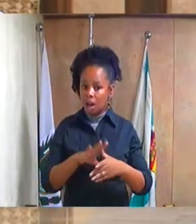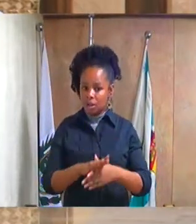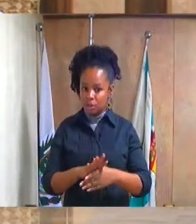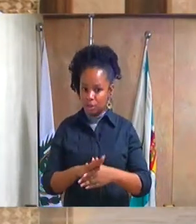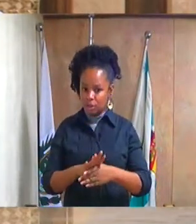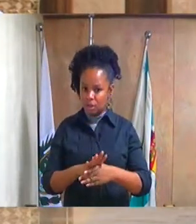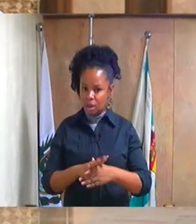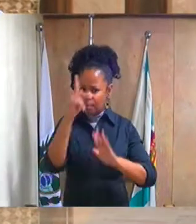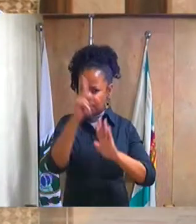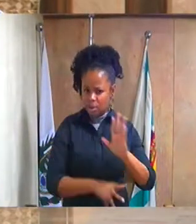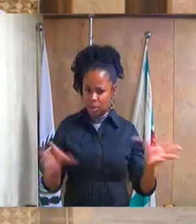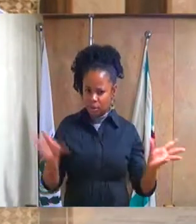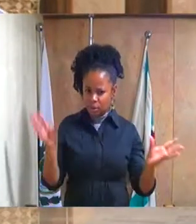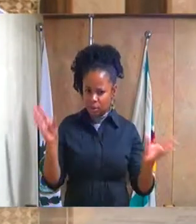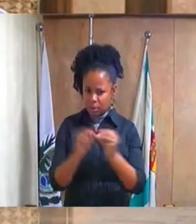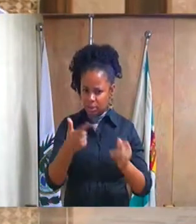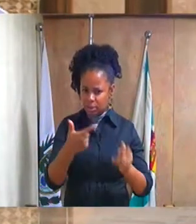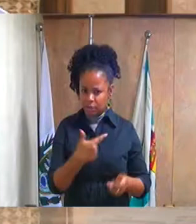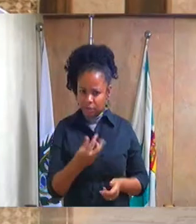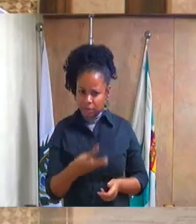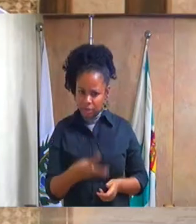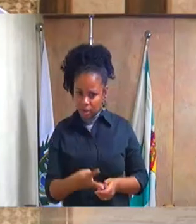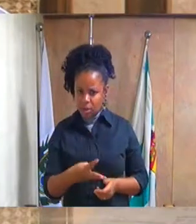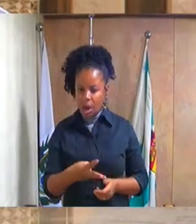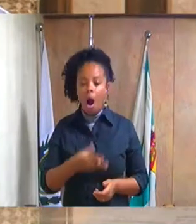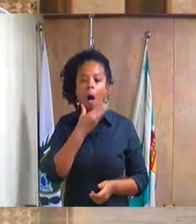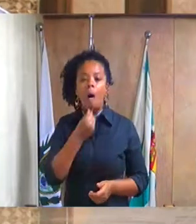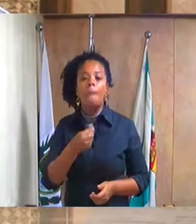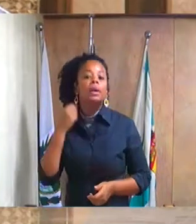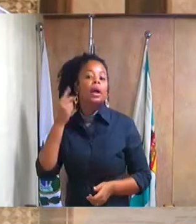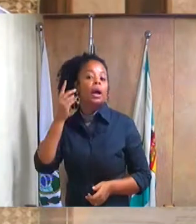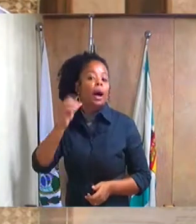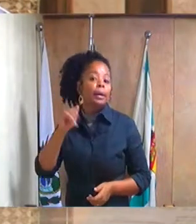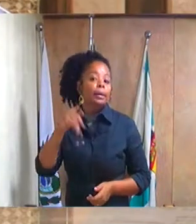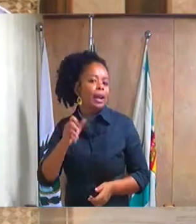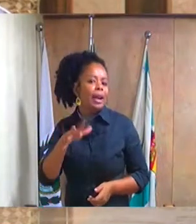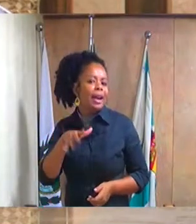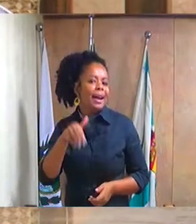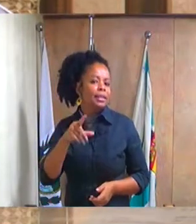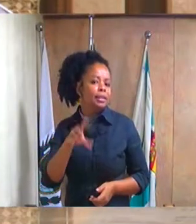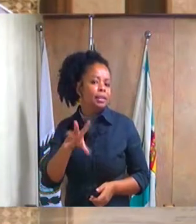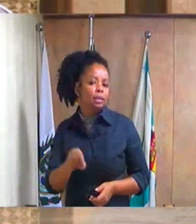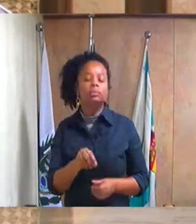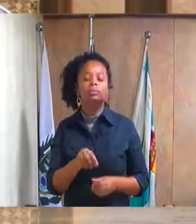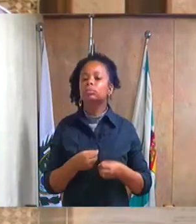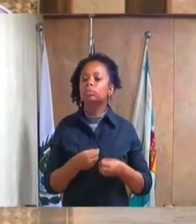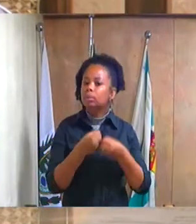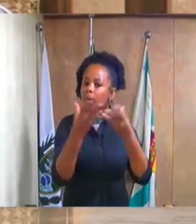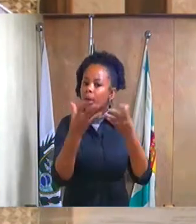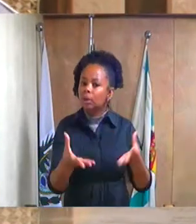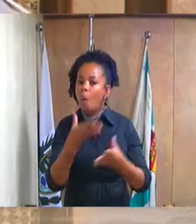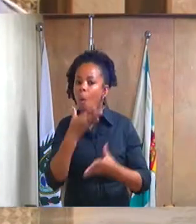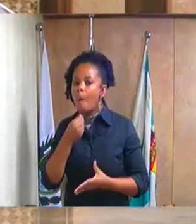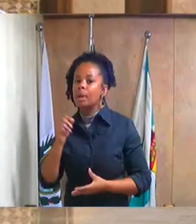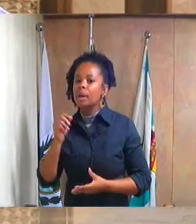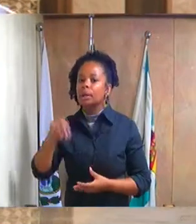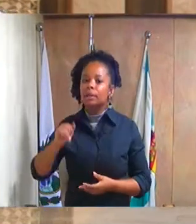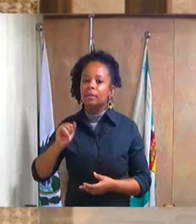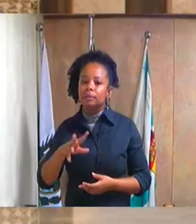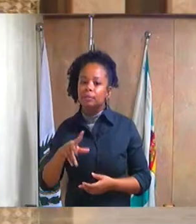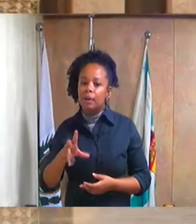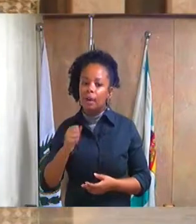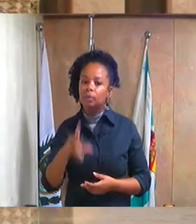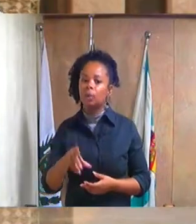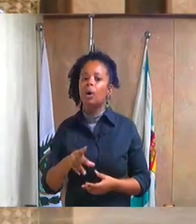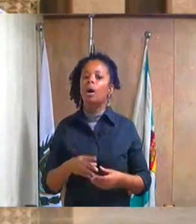Projeto de resolução 123, do licencioso vereador André do Adriano, outorgando ao licencioso senhor Ivaldo Paz dos Santos, o